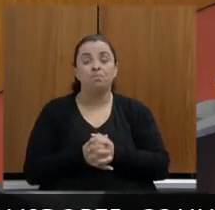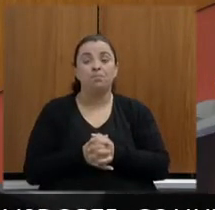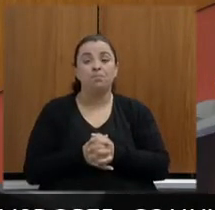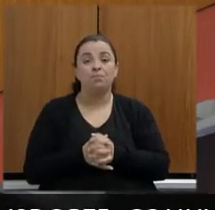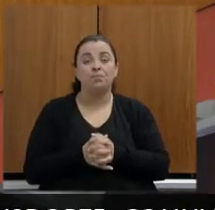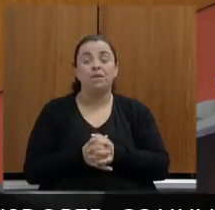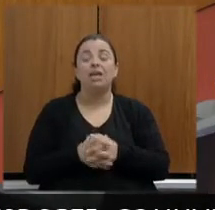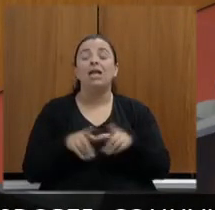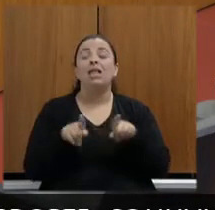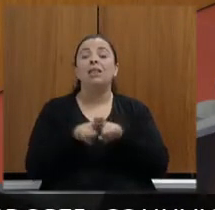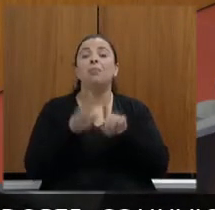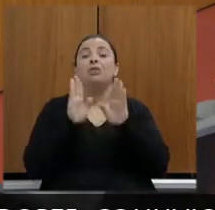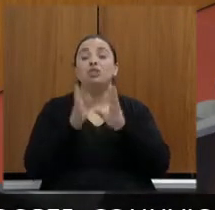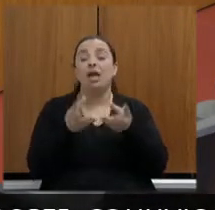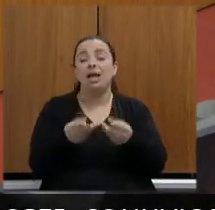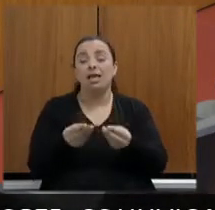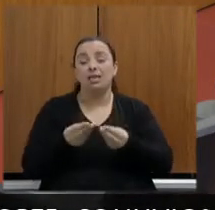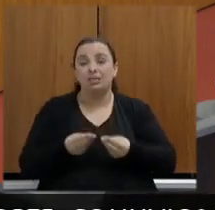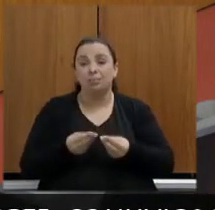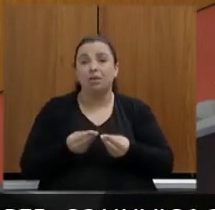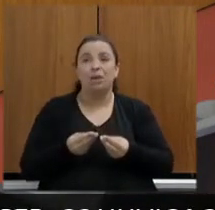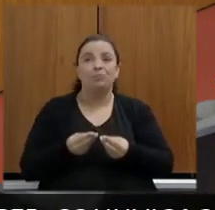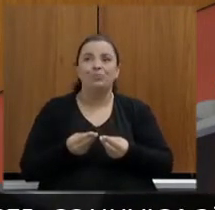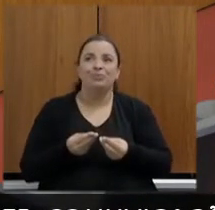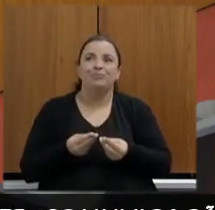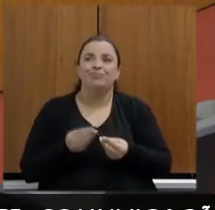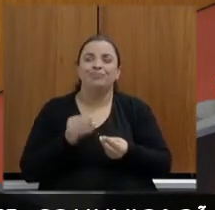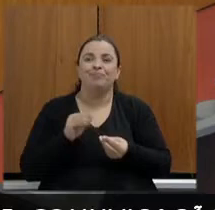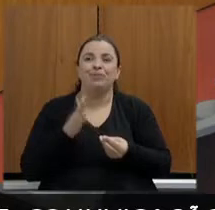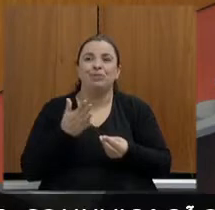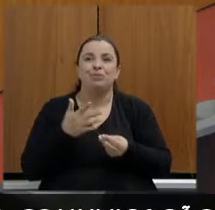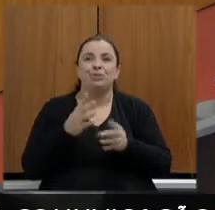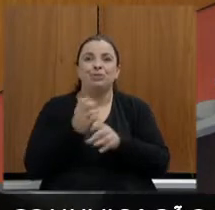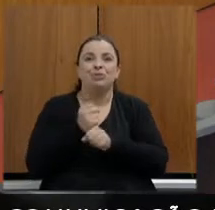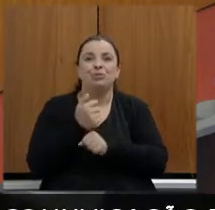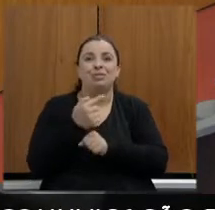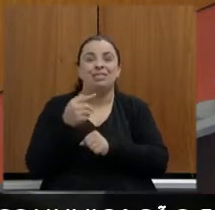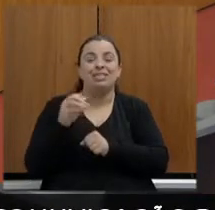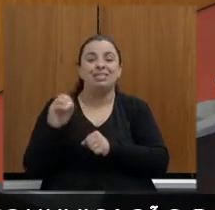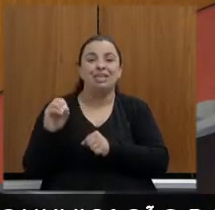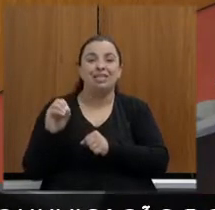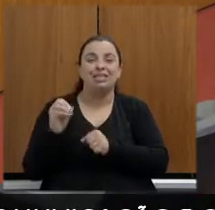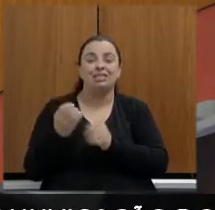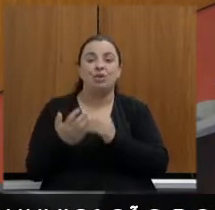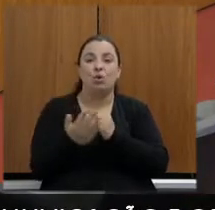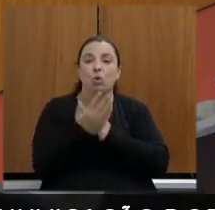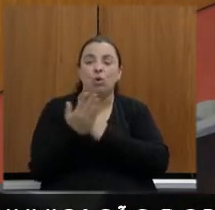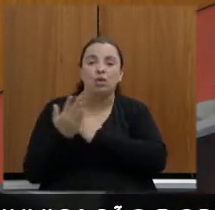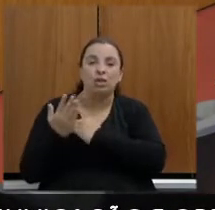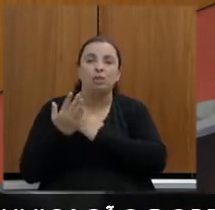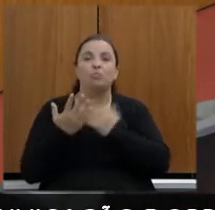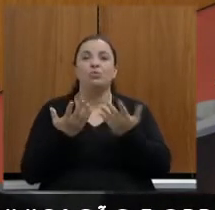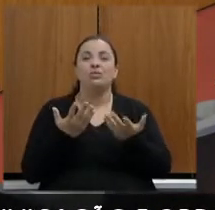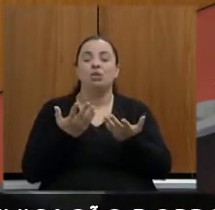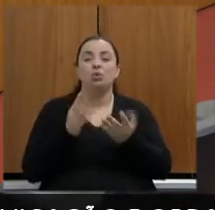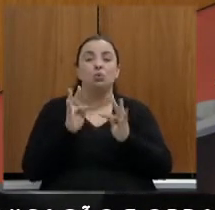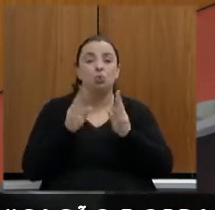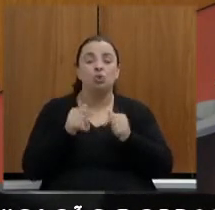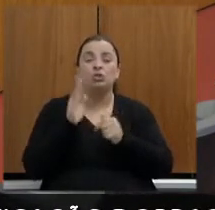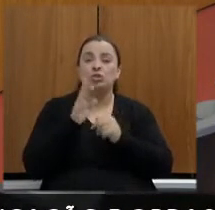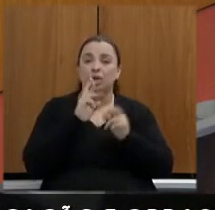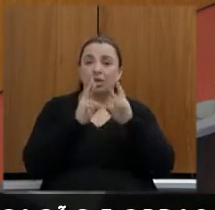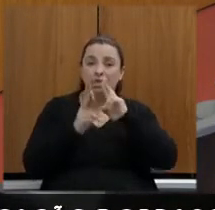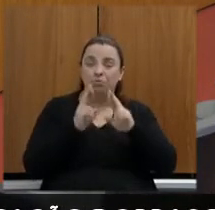Recebemos mais de 700 contribuições, todas elas respondidas e publicadas no nosso site.